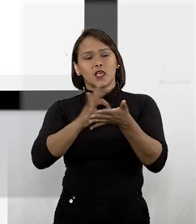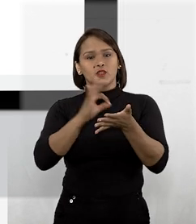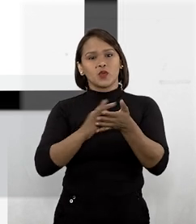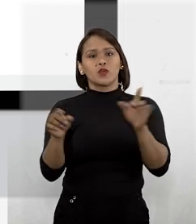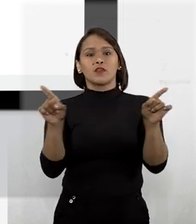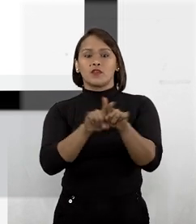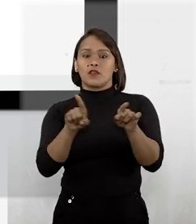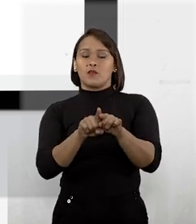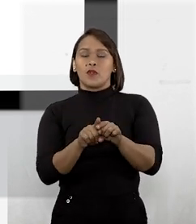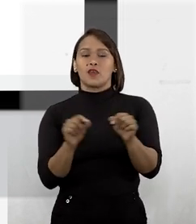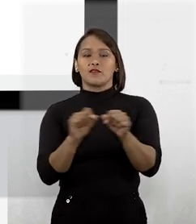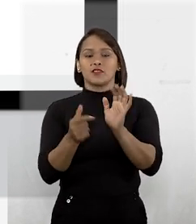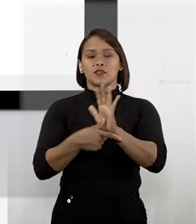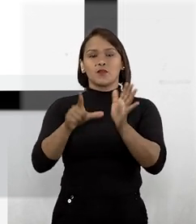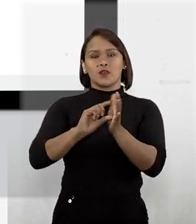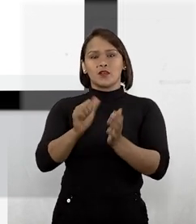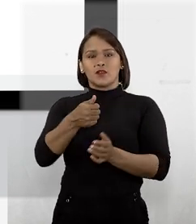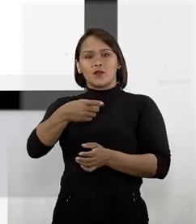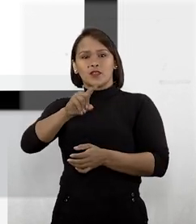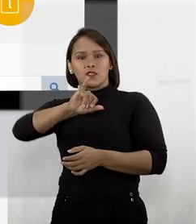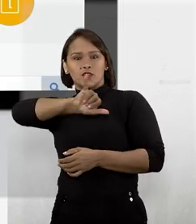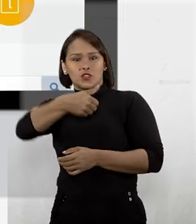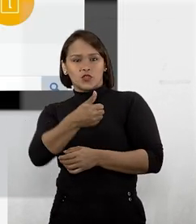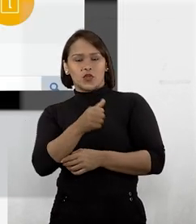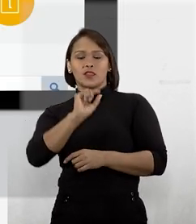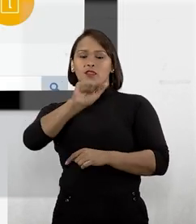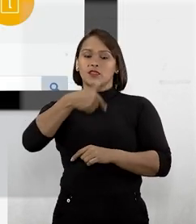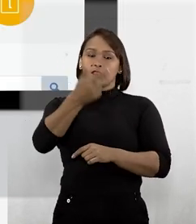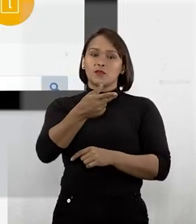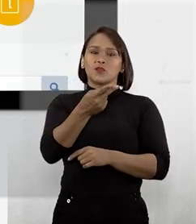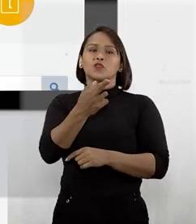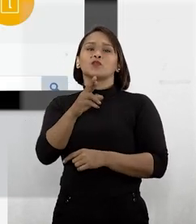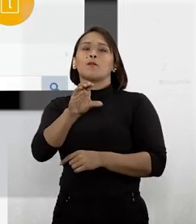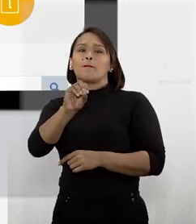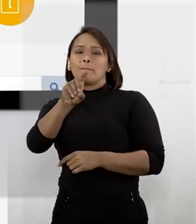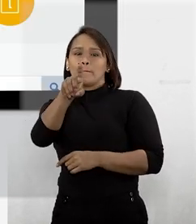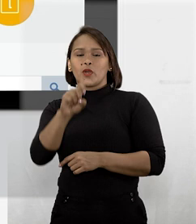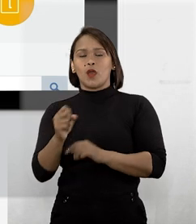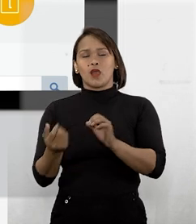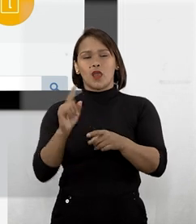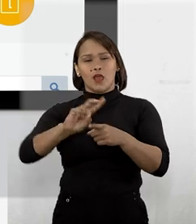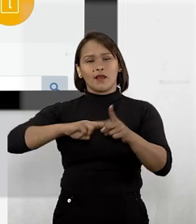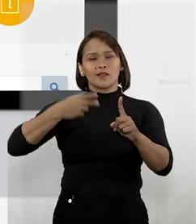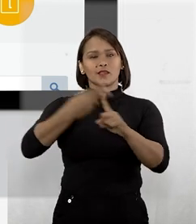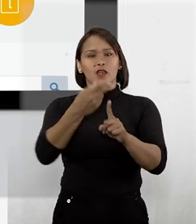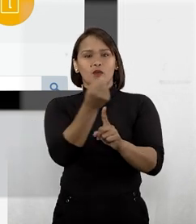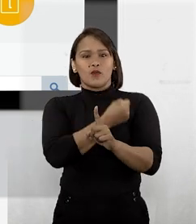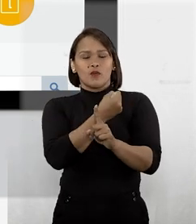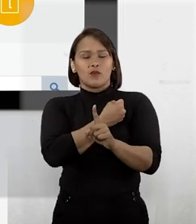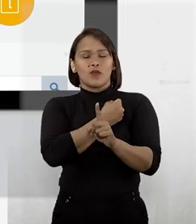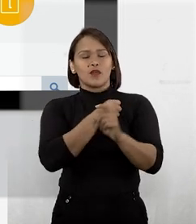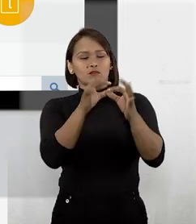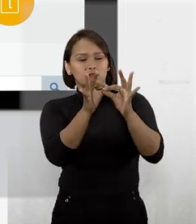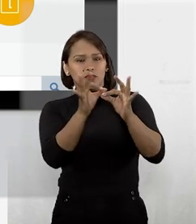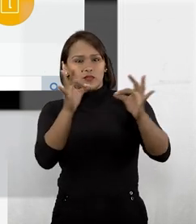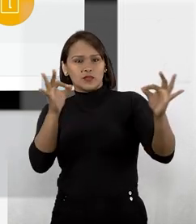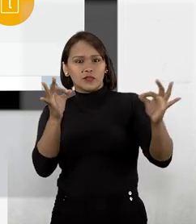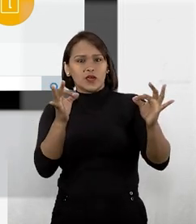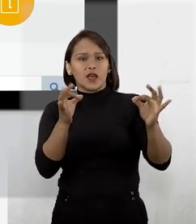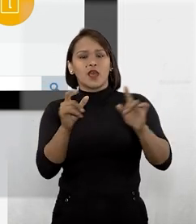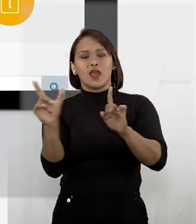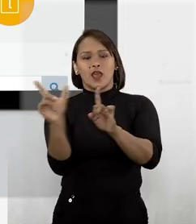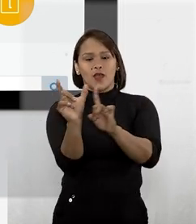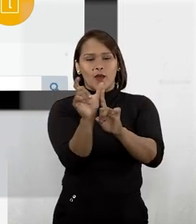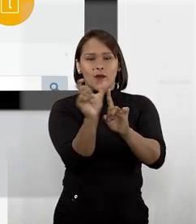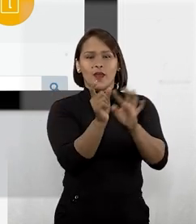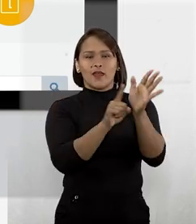mesma forma que fizemos com o ADJ, depois do PROX devemos acrescentar um número para indicar a distância entre os